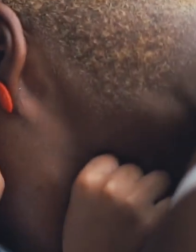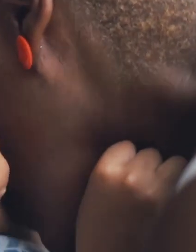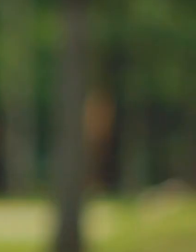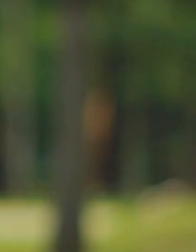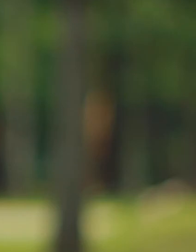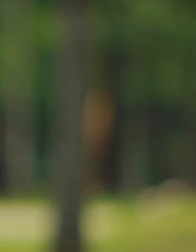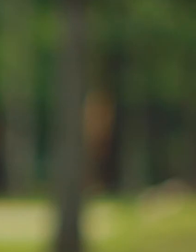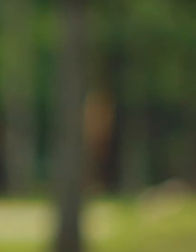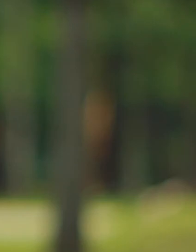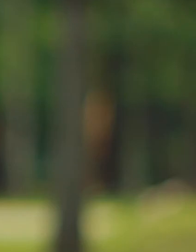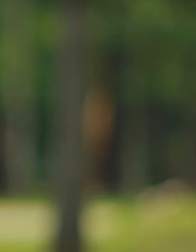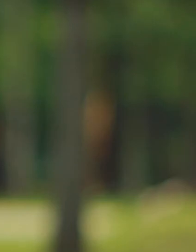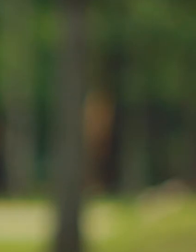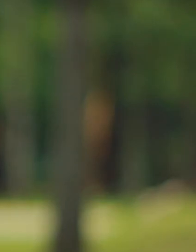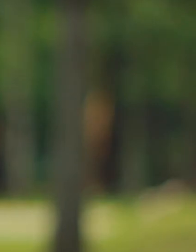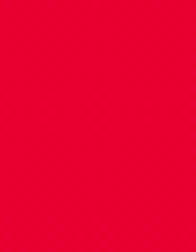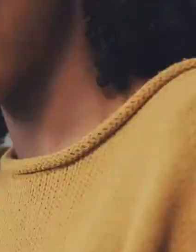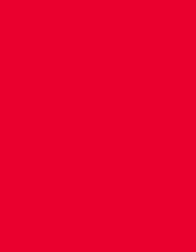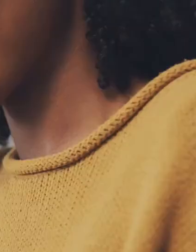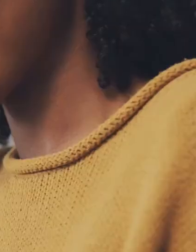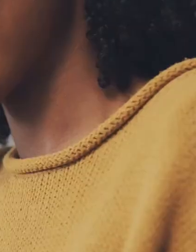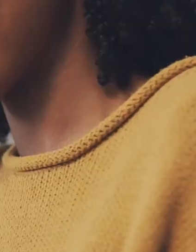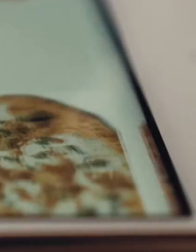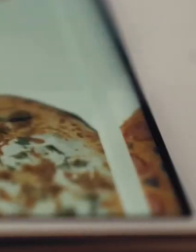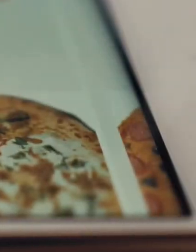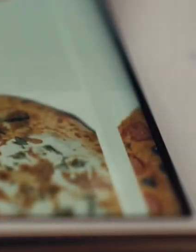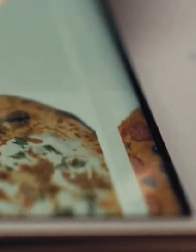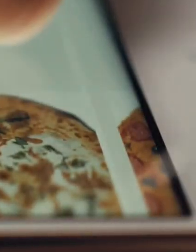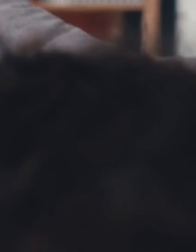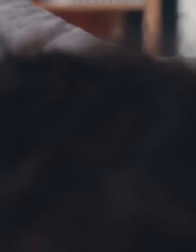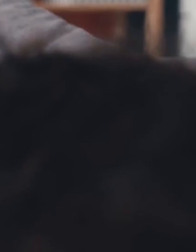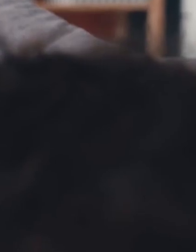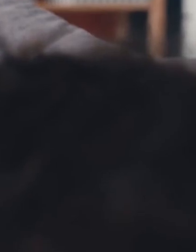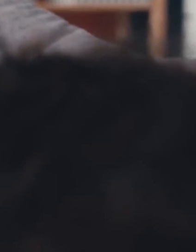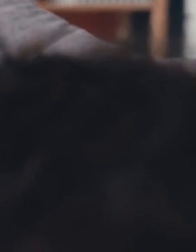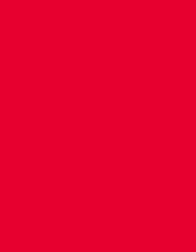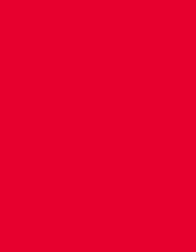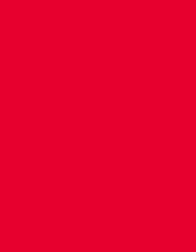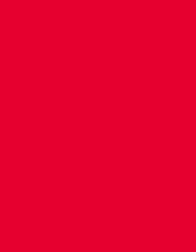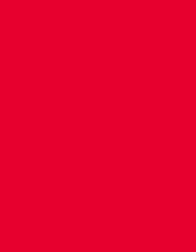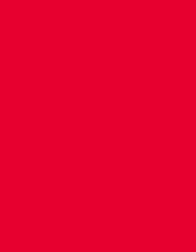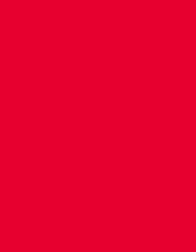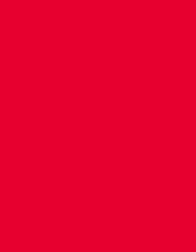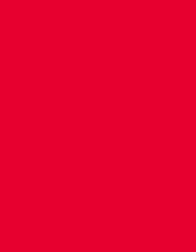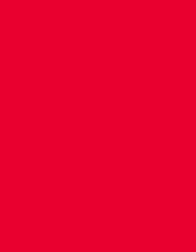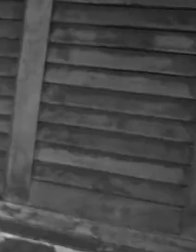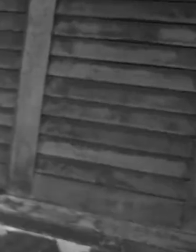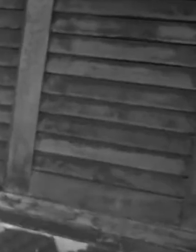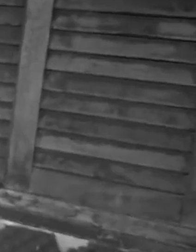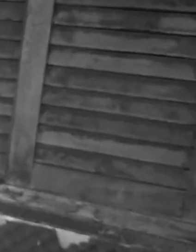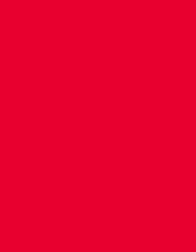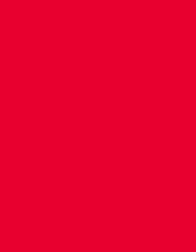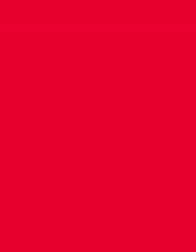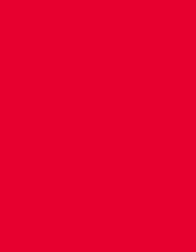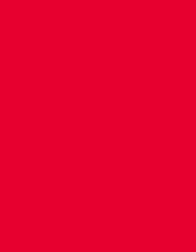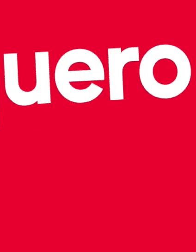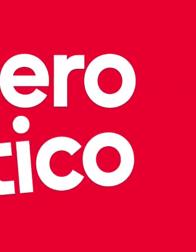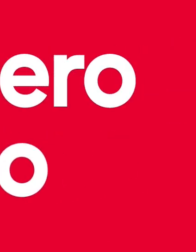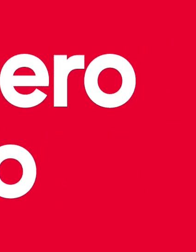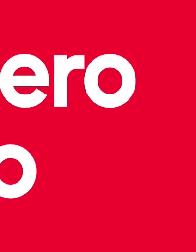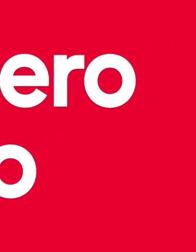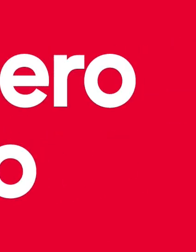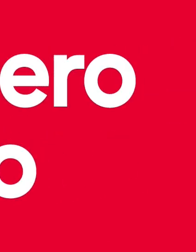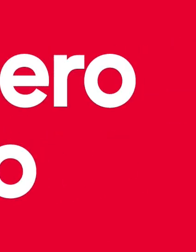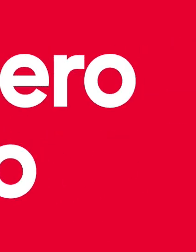beleza de ser um eterno aprendiz Aprender a viver sem poluir A usar a nova opção no nosso app E fazer